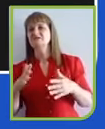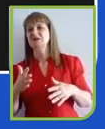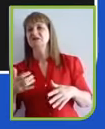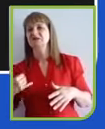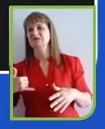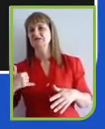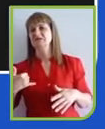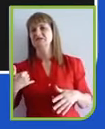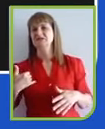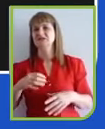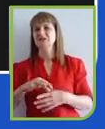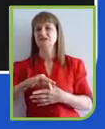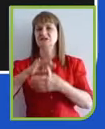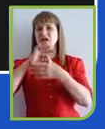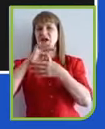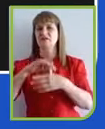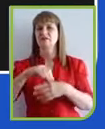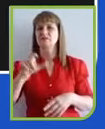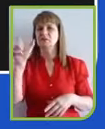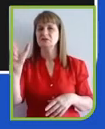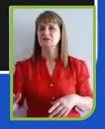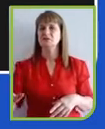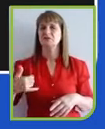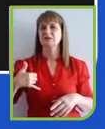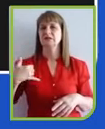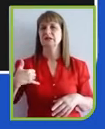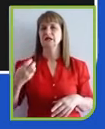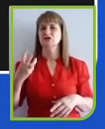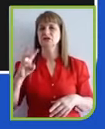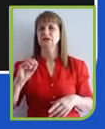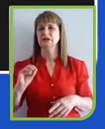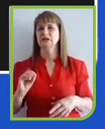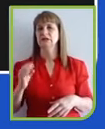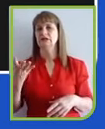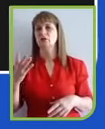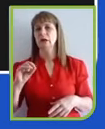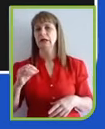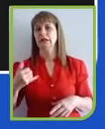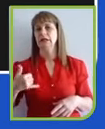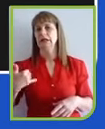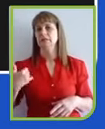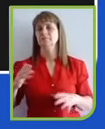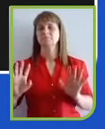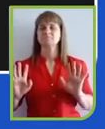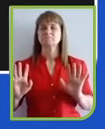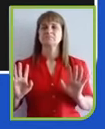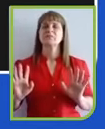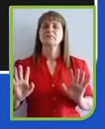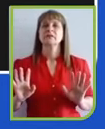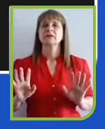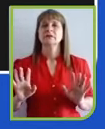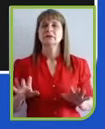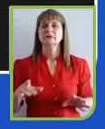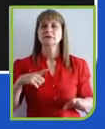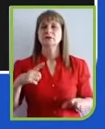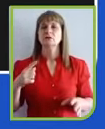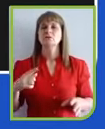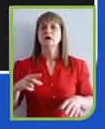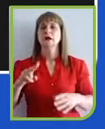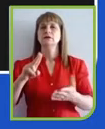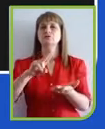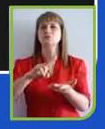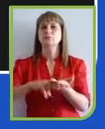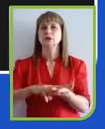estão assumindo o poder de investidor, estão assumindo o poder de controlar empresas, de